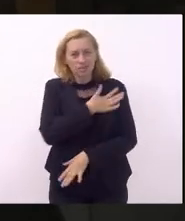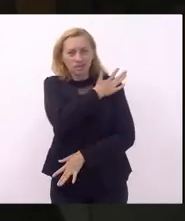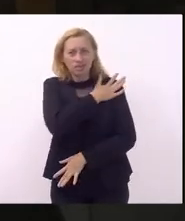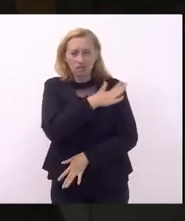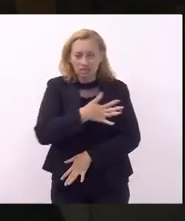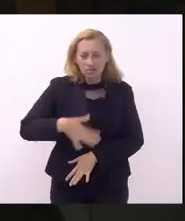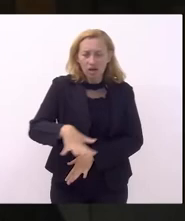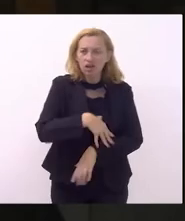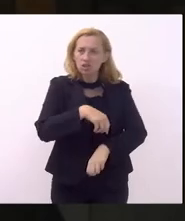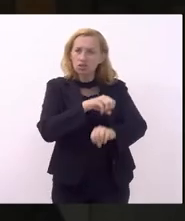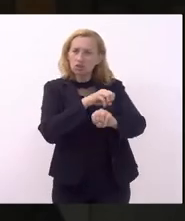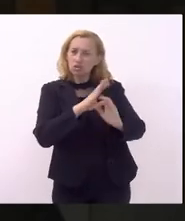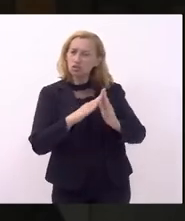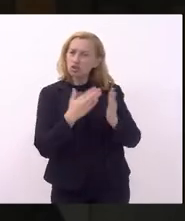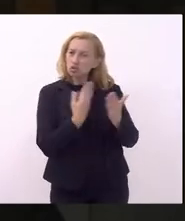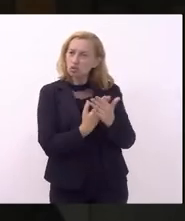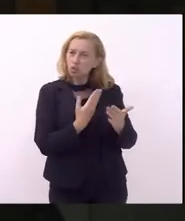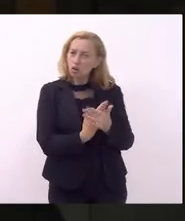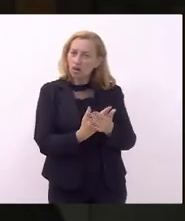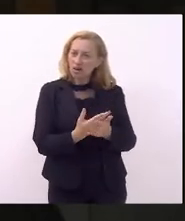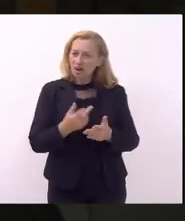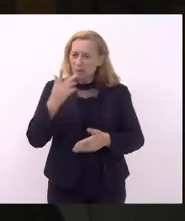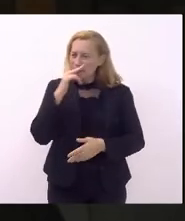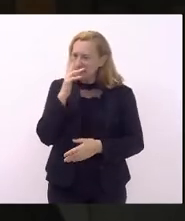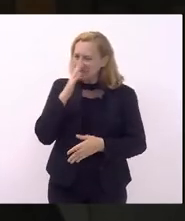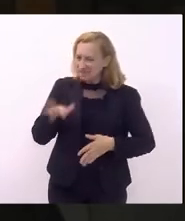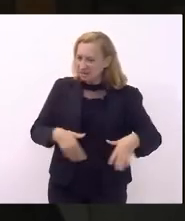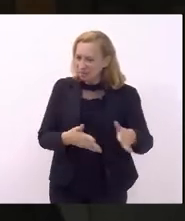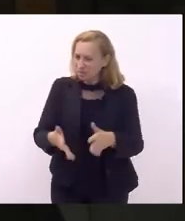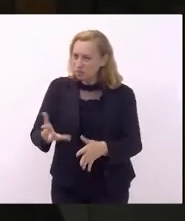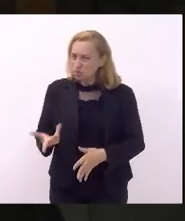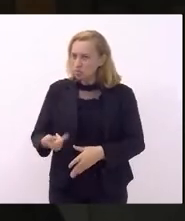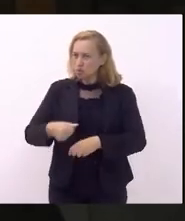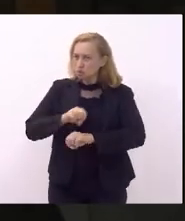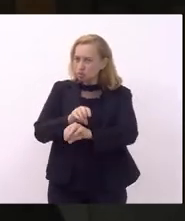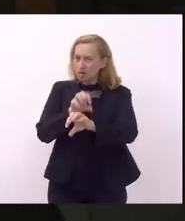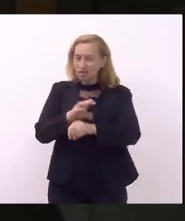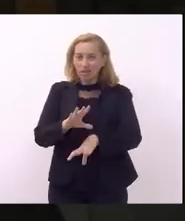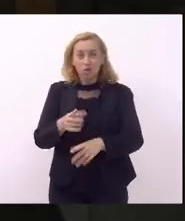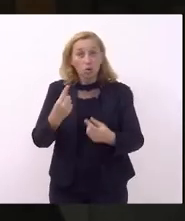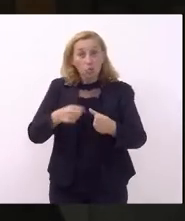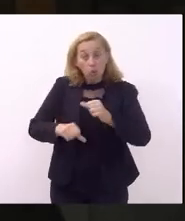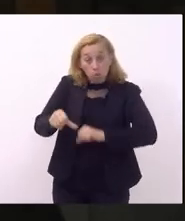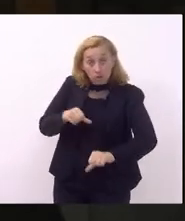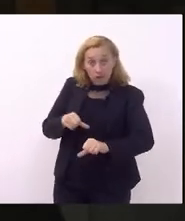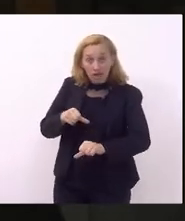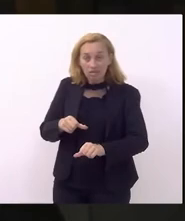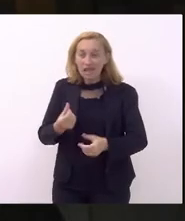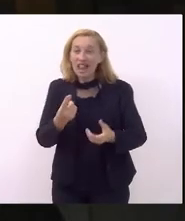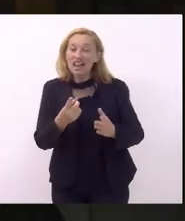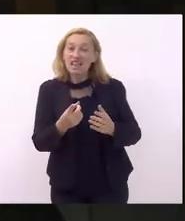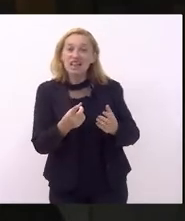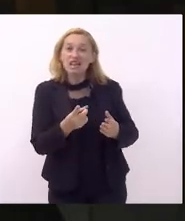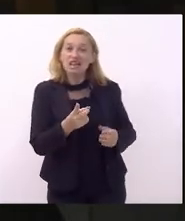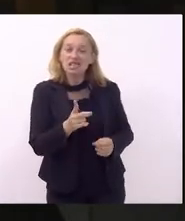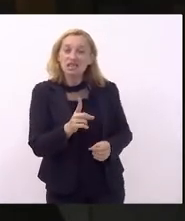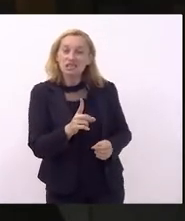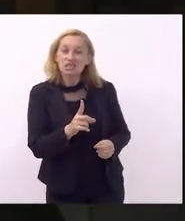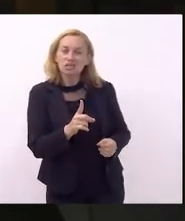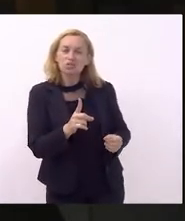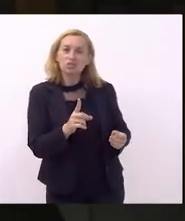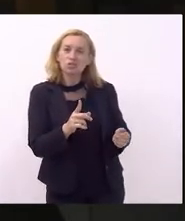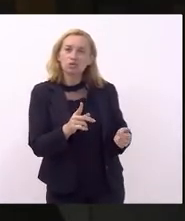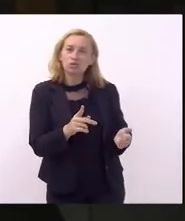se esse fosse o caminho para construir uma educação de qualidade pelo contrário isso nega a gestão democrática isso nega